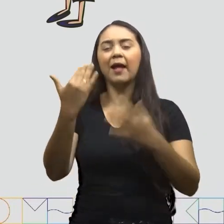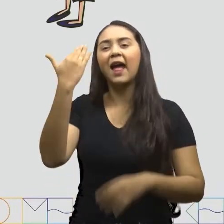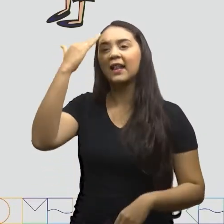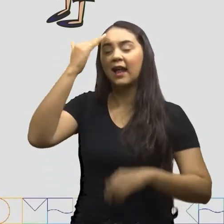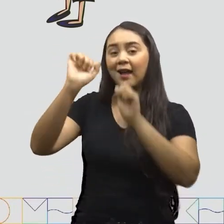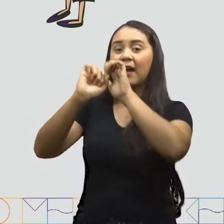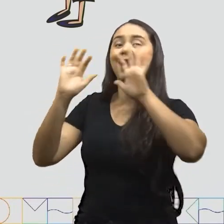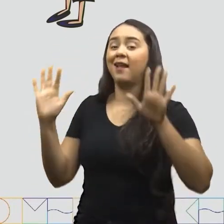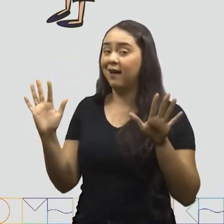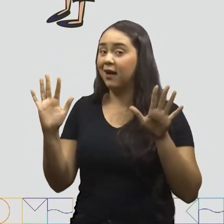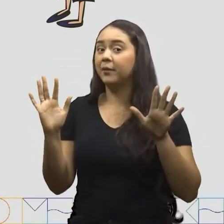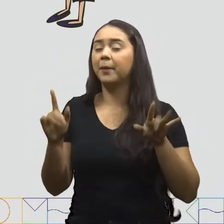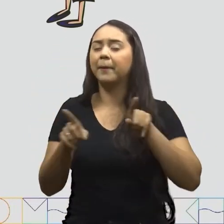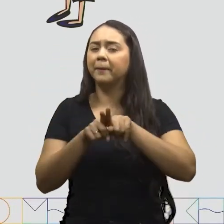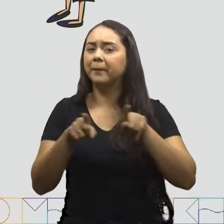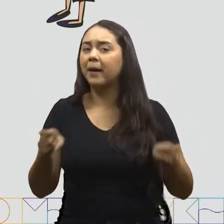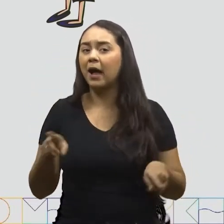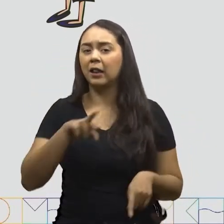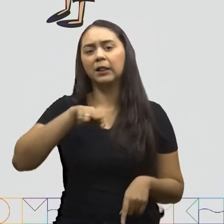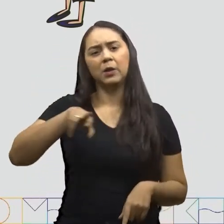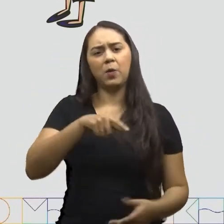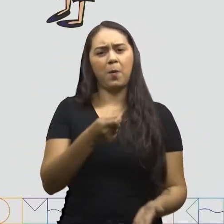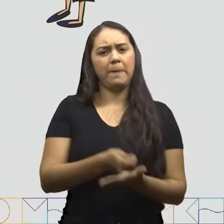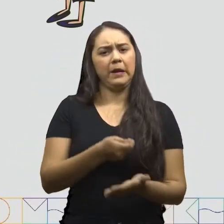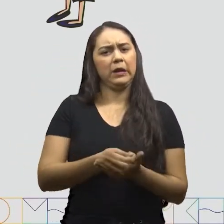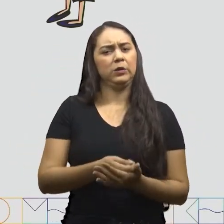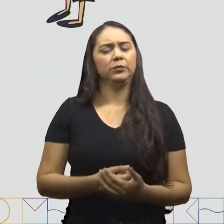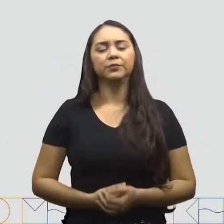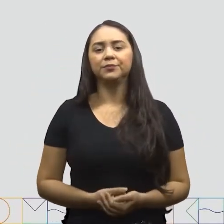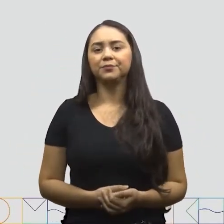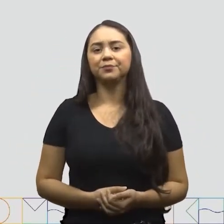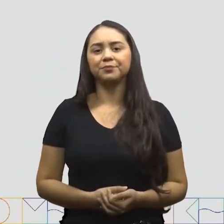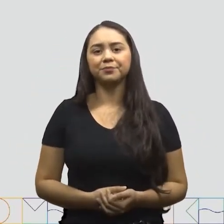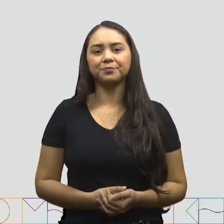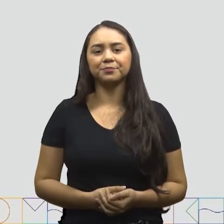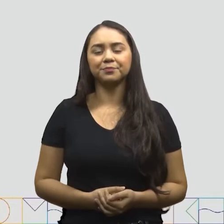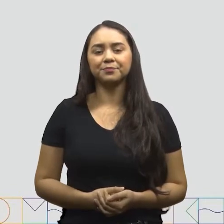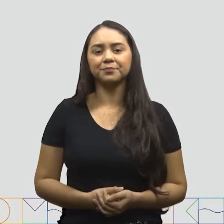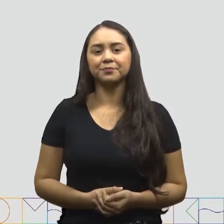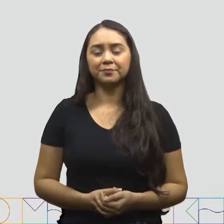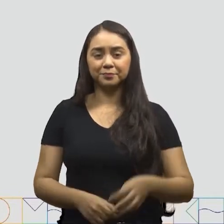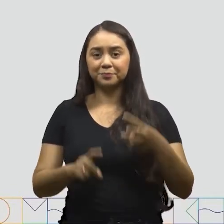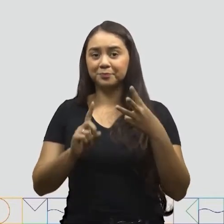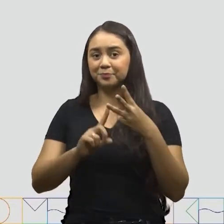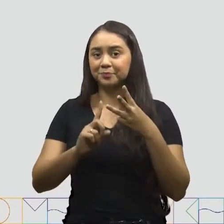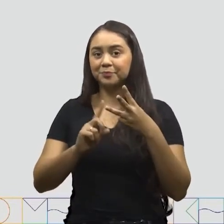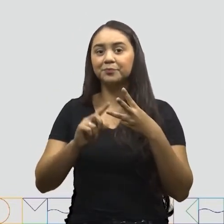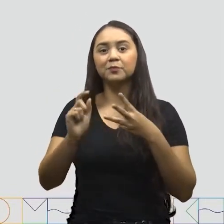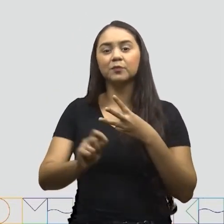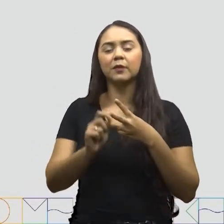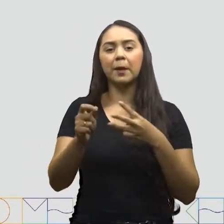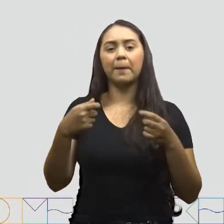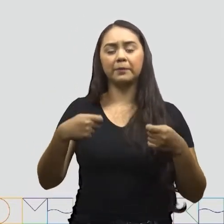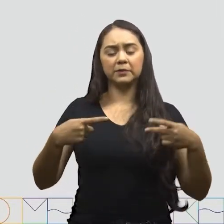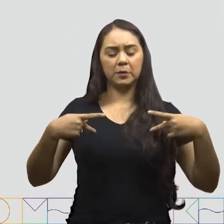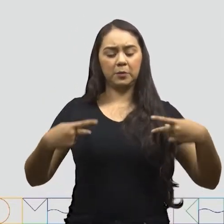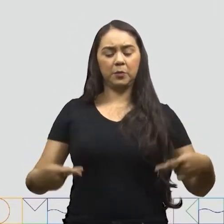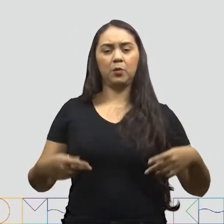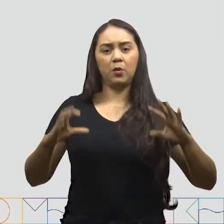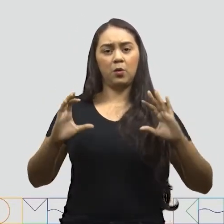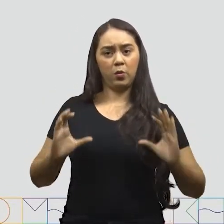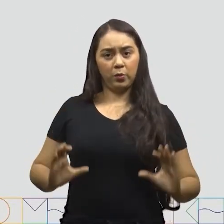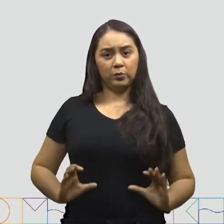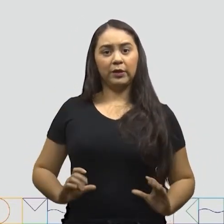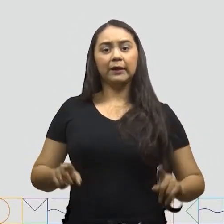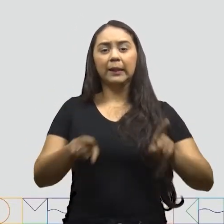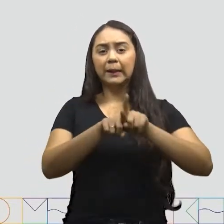Porém Esse passo não é obrigatório O terceiro passo Ter uma boa postura